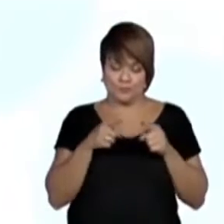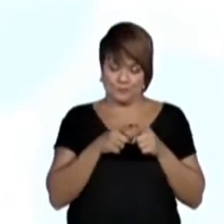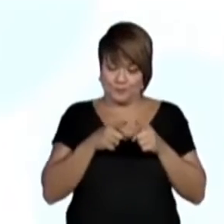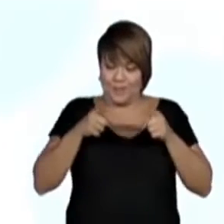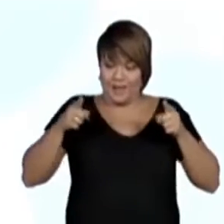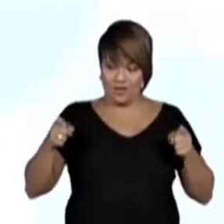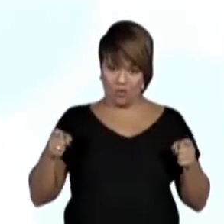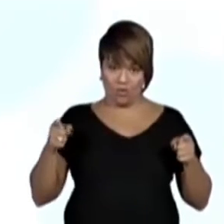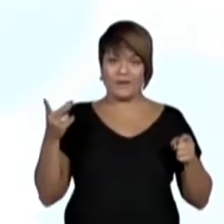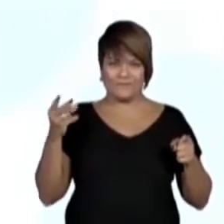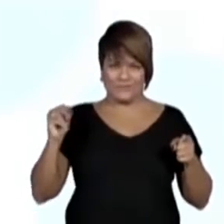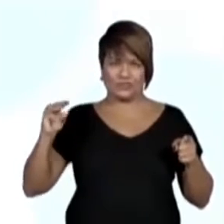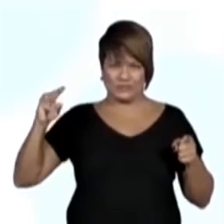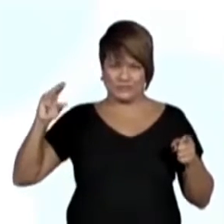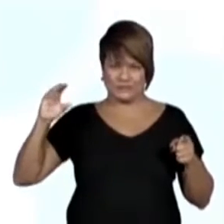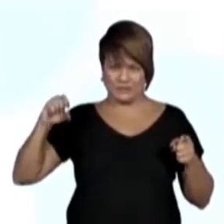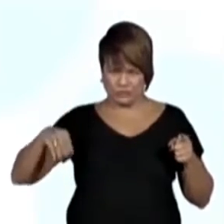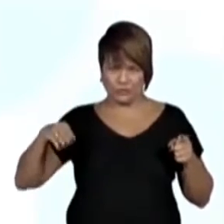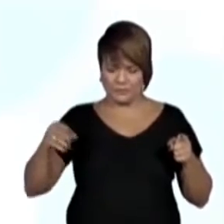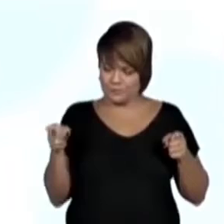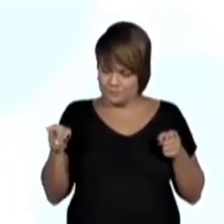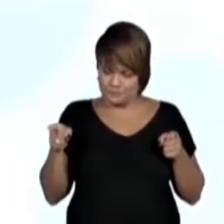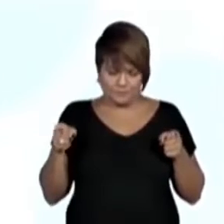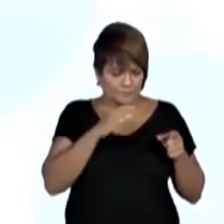tira maior, se faz um nó.